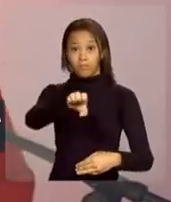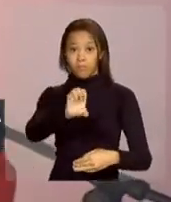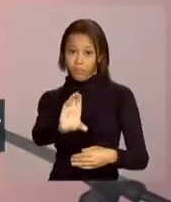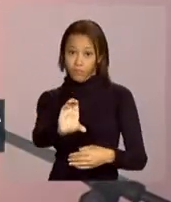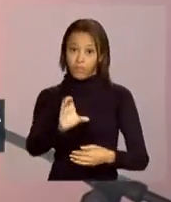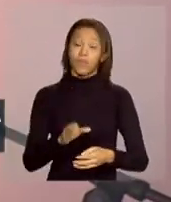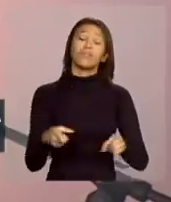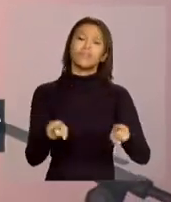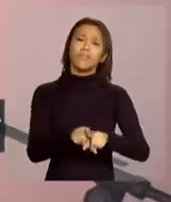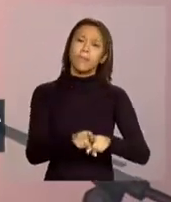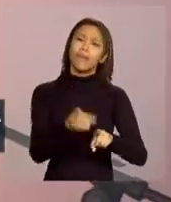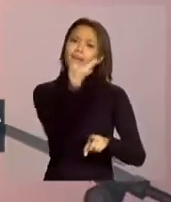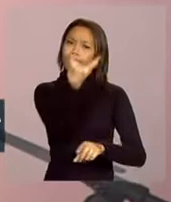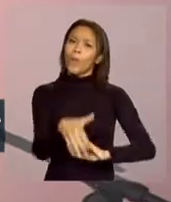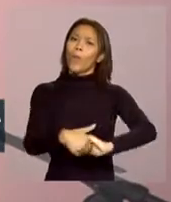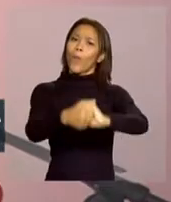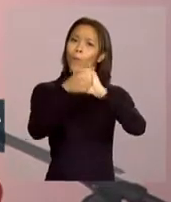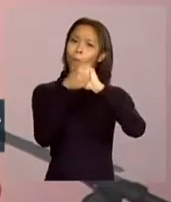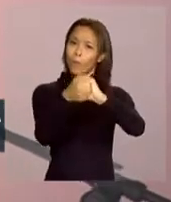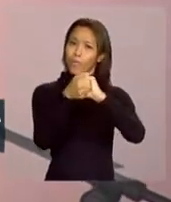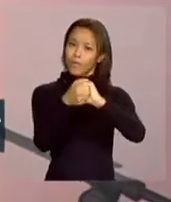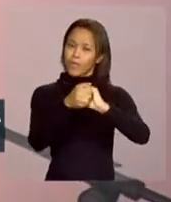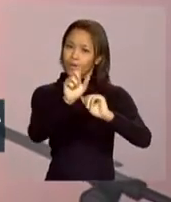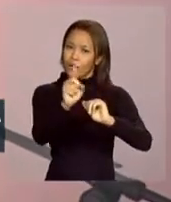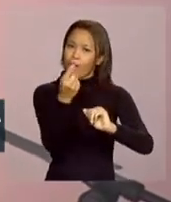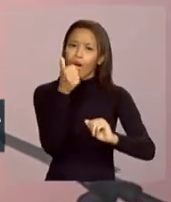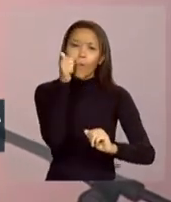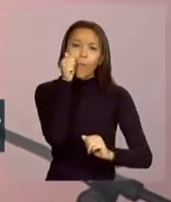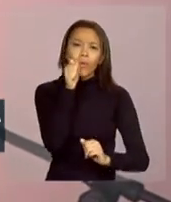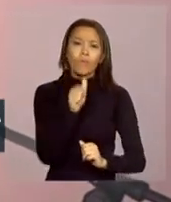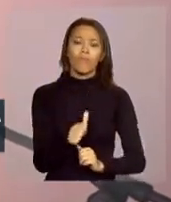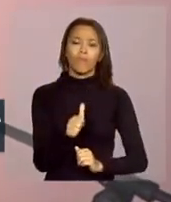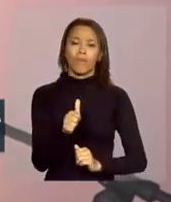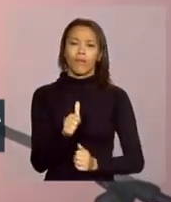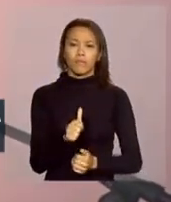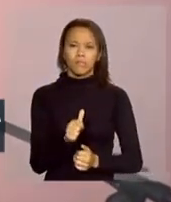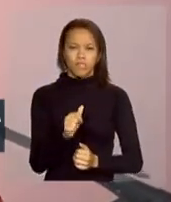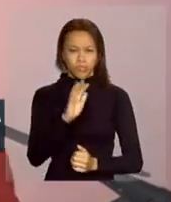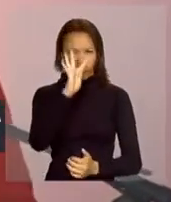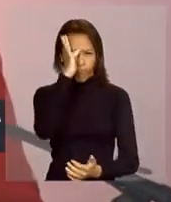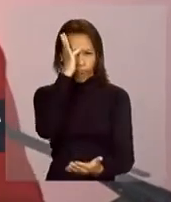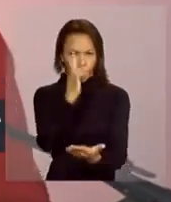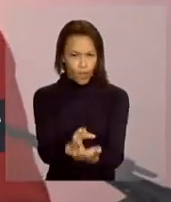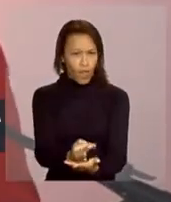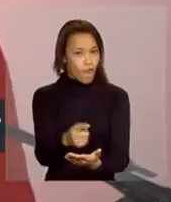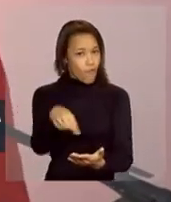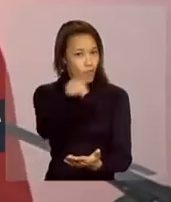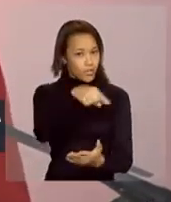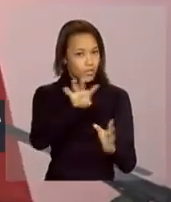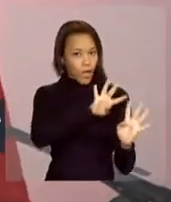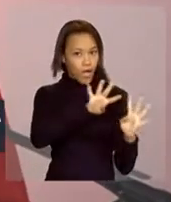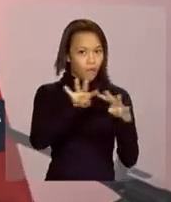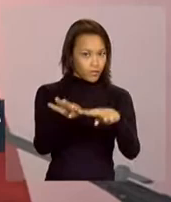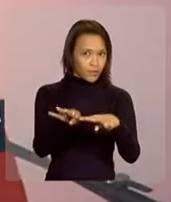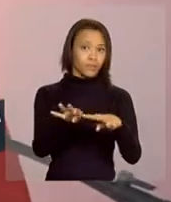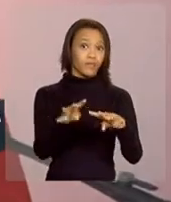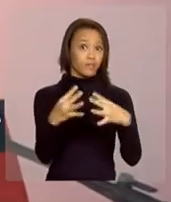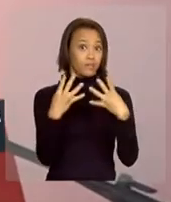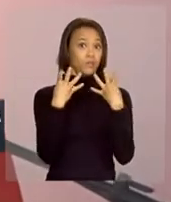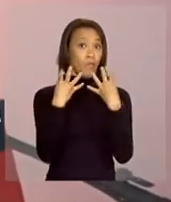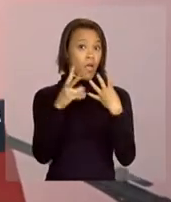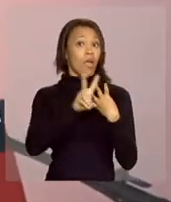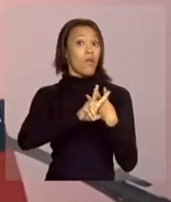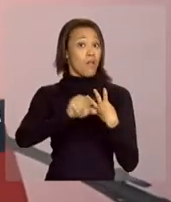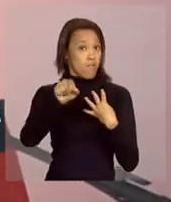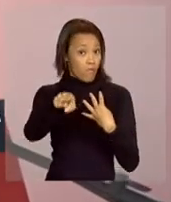cumprimentar também uma mulher de fé. Vocês prestem atenção, porque ela vai